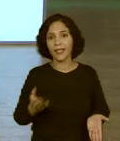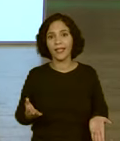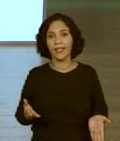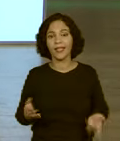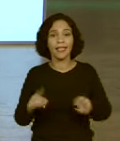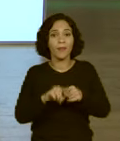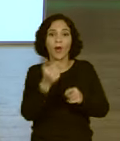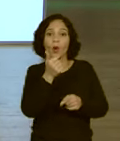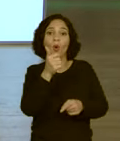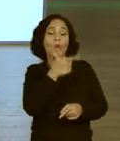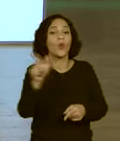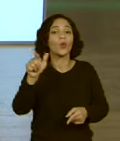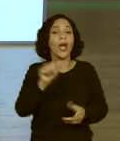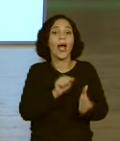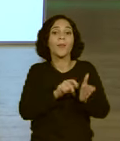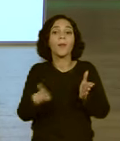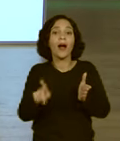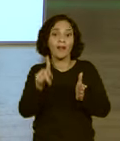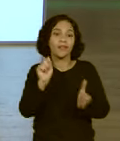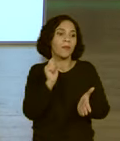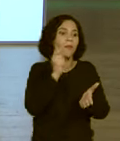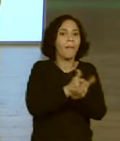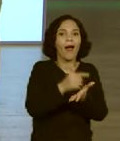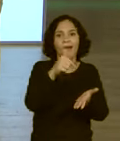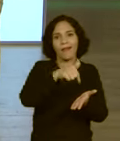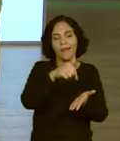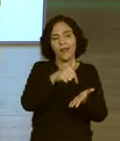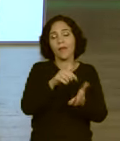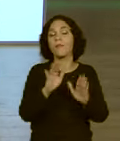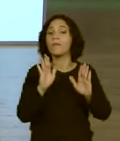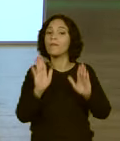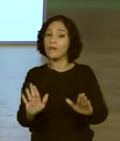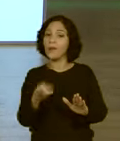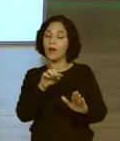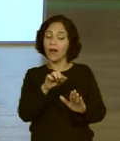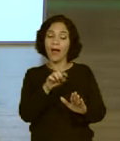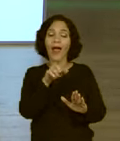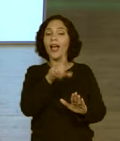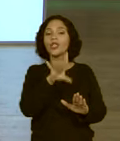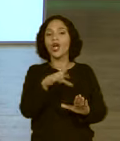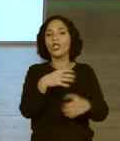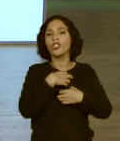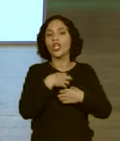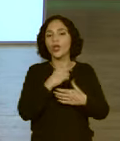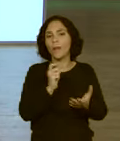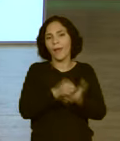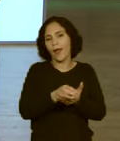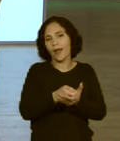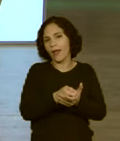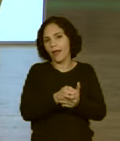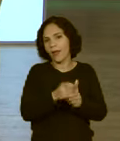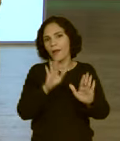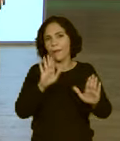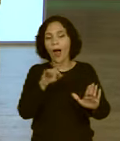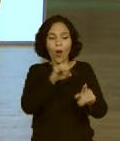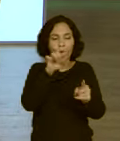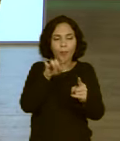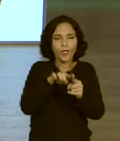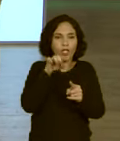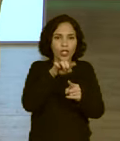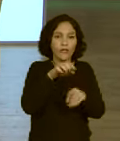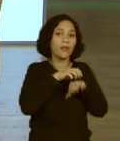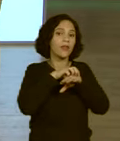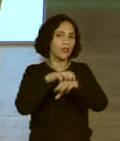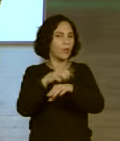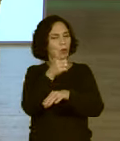algum outro aplicativo de transporte. Você vai pagar por ali, né? Mas ali já é um meio de pagamento, Um meio de pagamento. Mas a finalidade